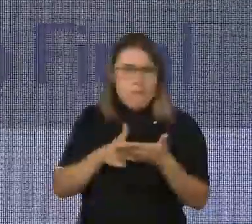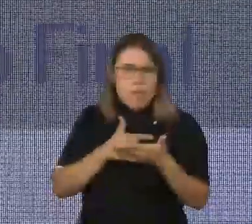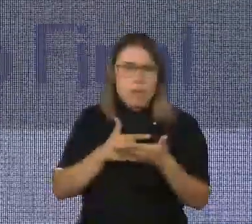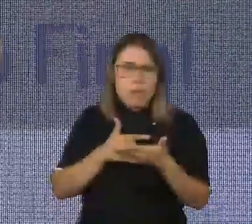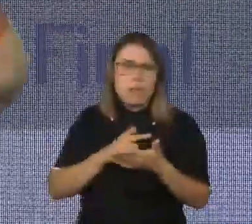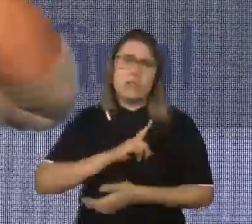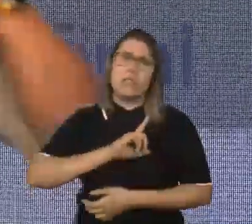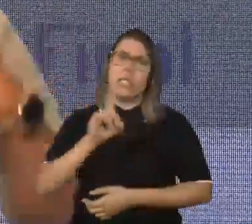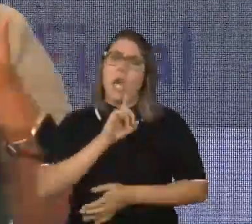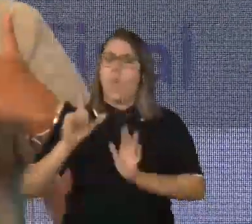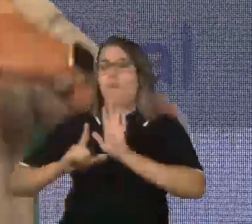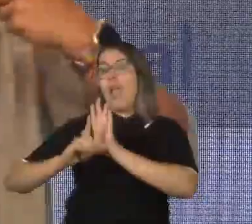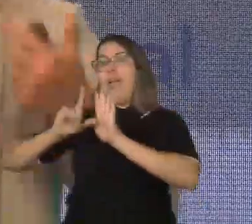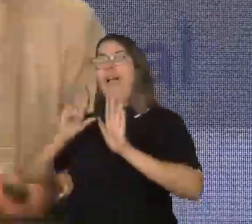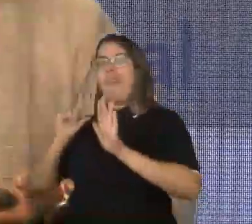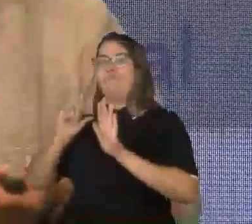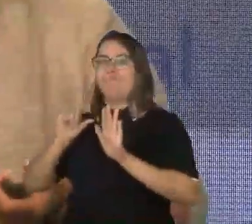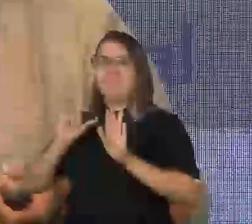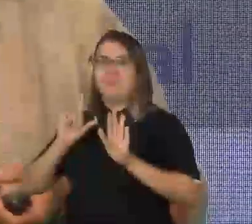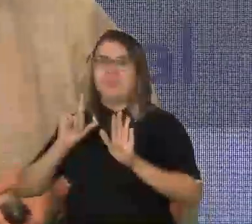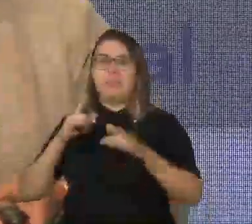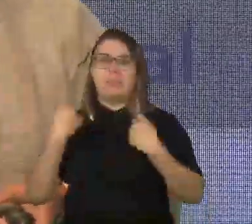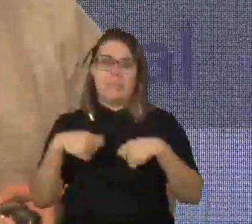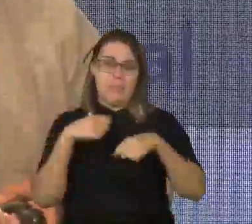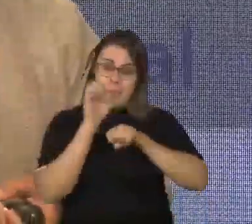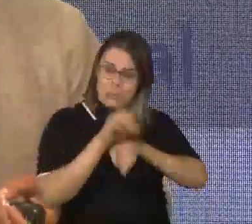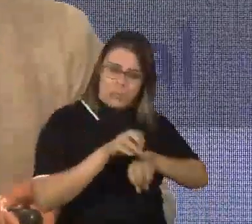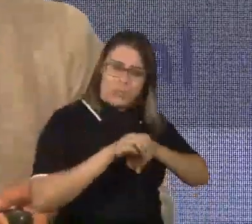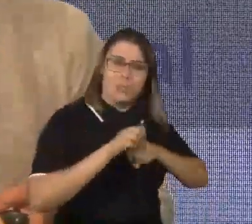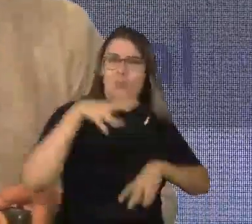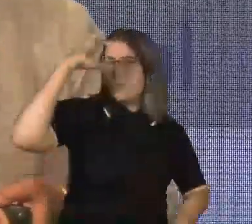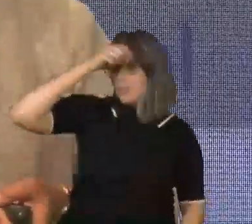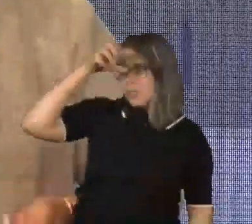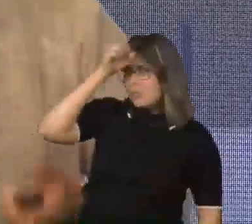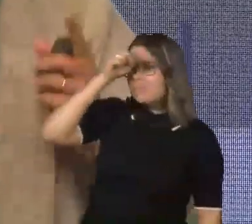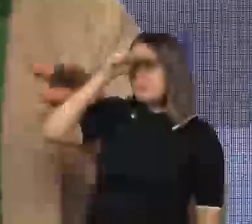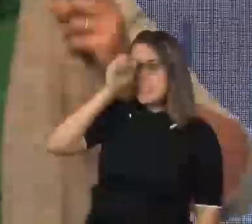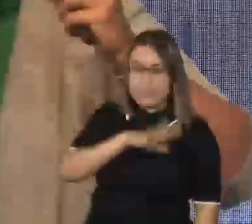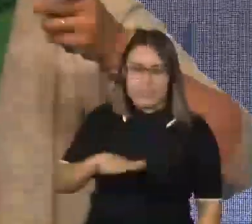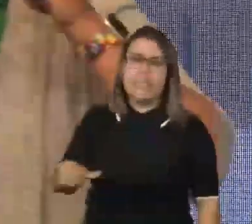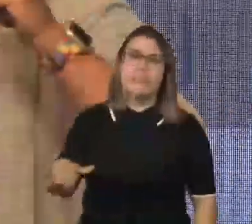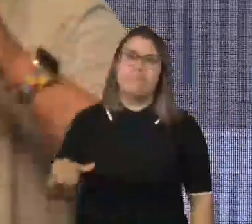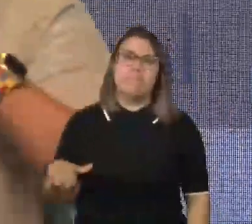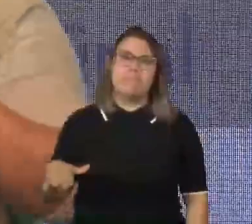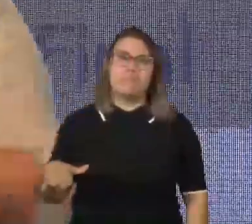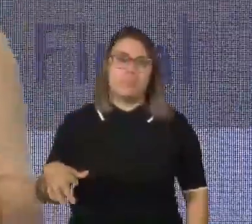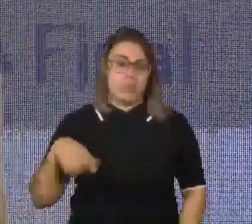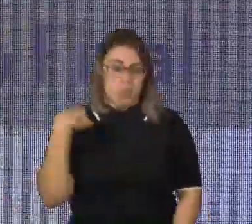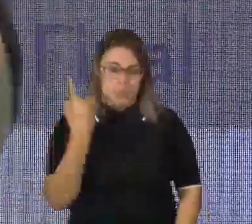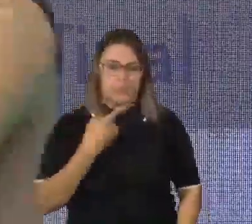eles antecedem um processo de ensino-aprendizagem dessas crianças. Então, quando a gente fala de